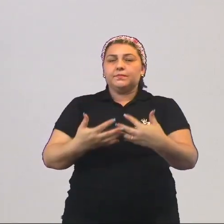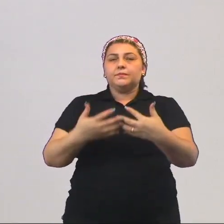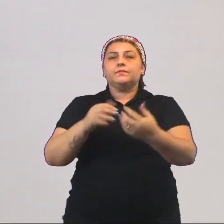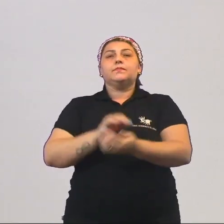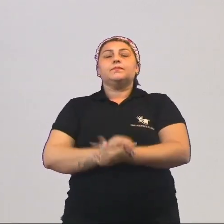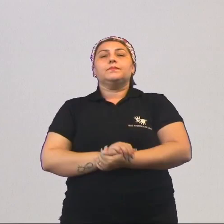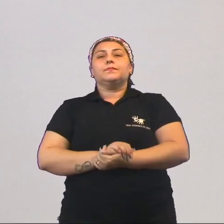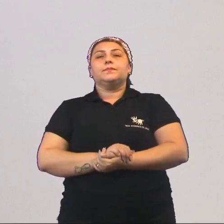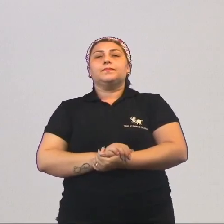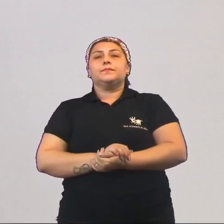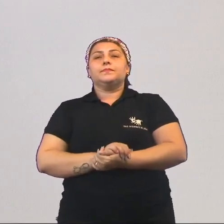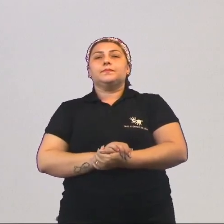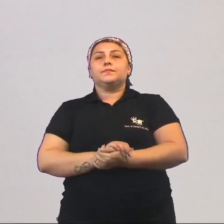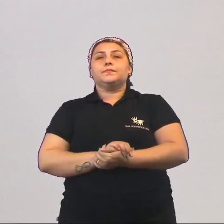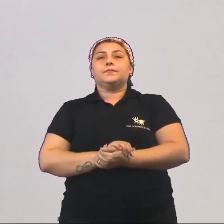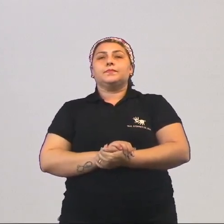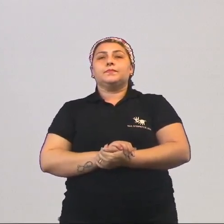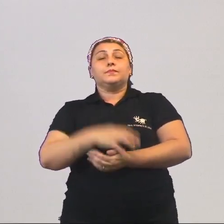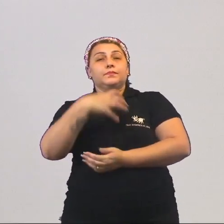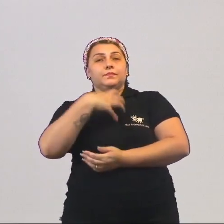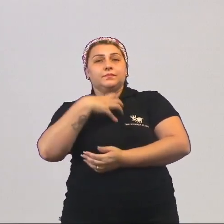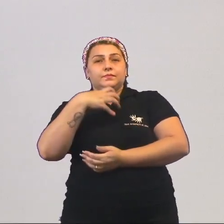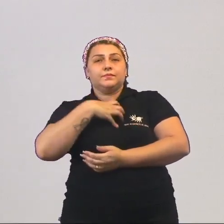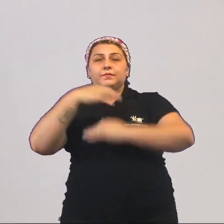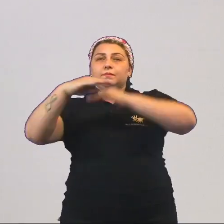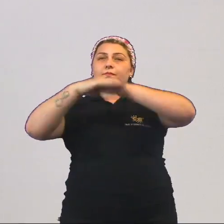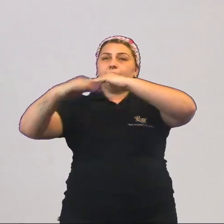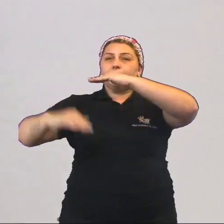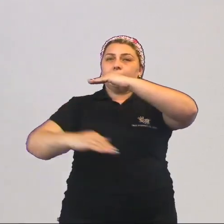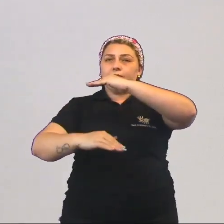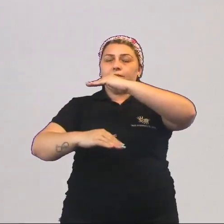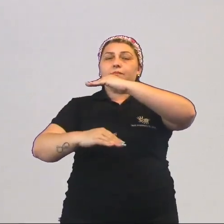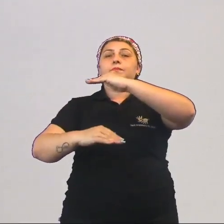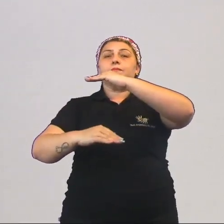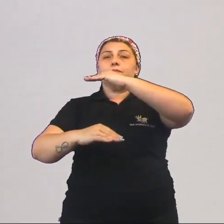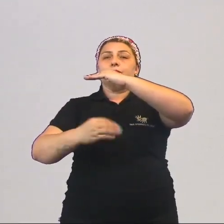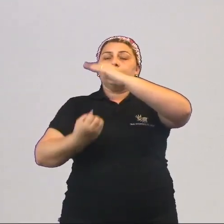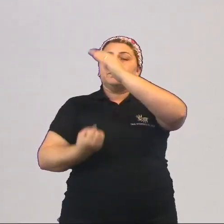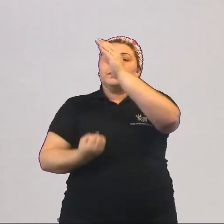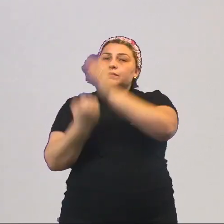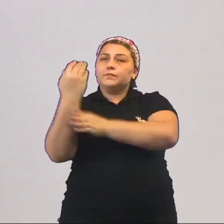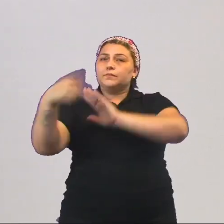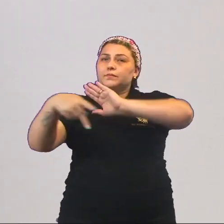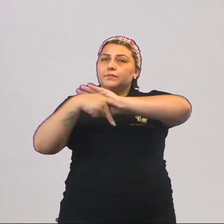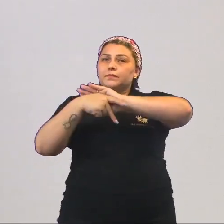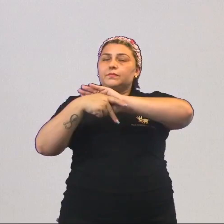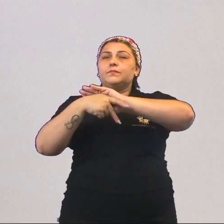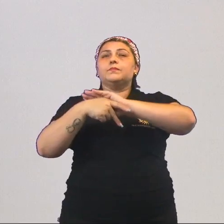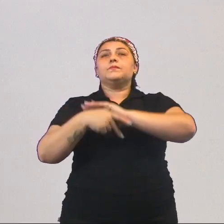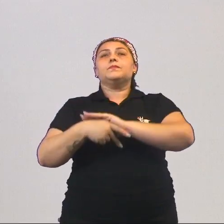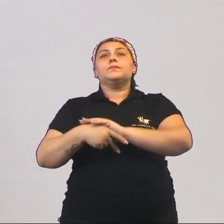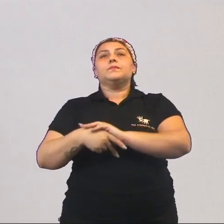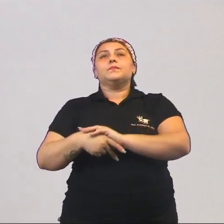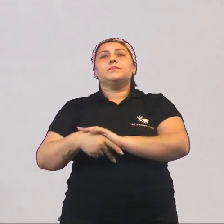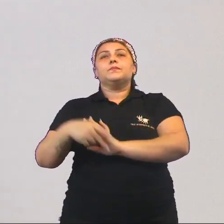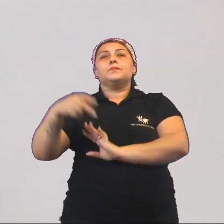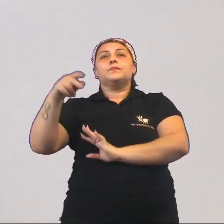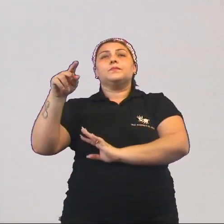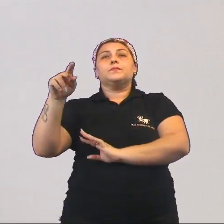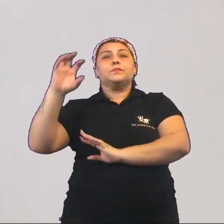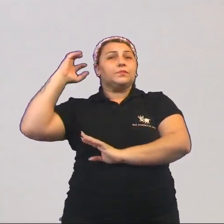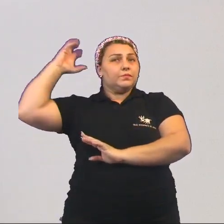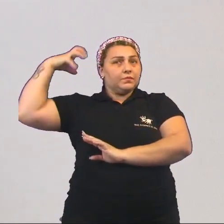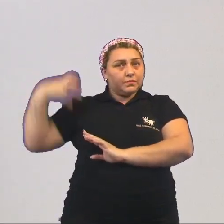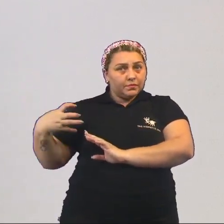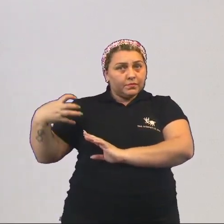para toda e qualquer forma de desigualdade. Se origina nele. O teórico Rousseau, na